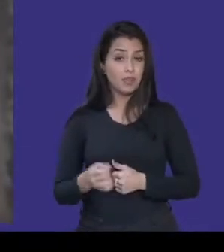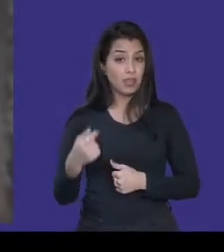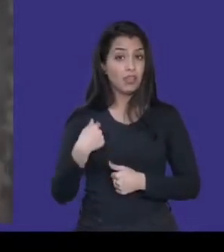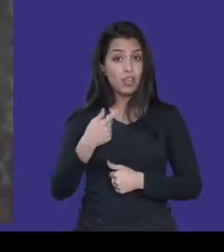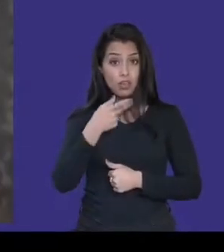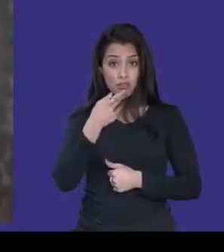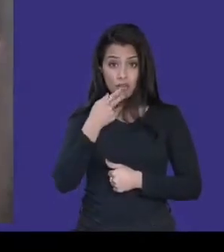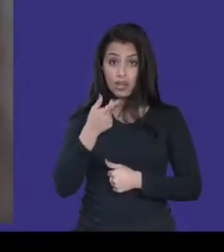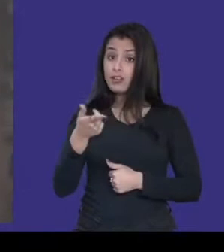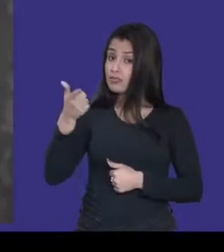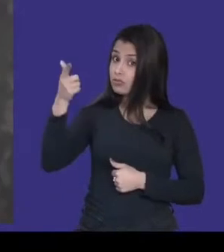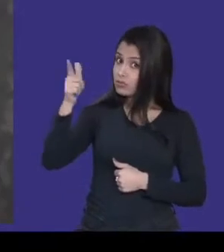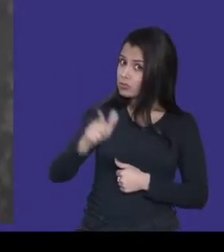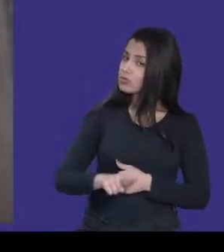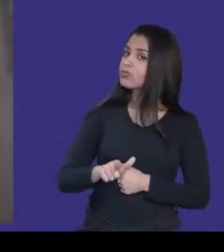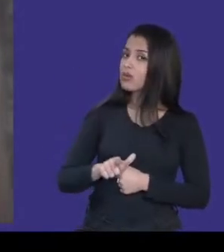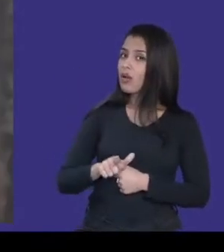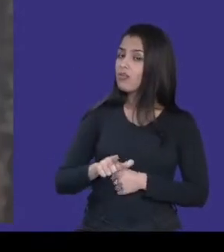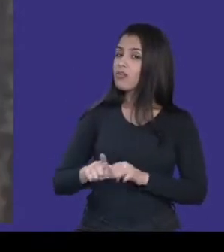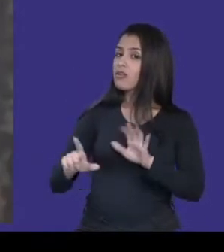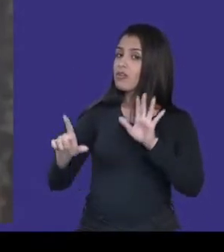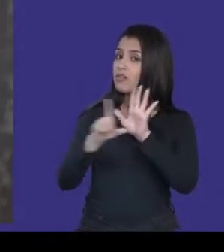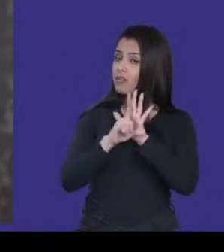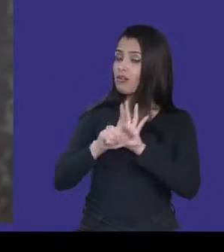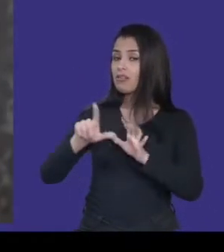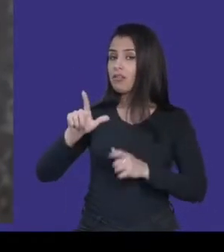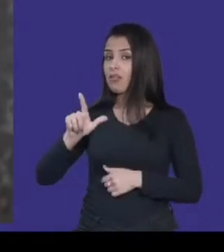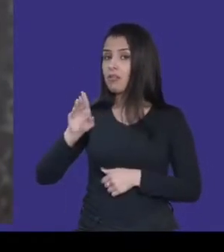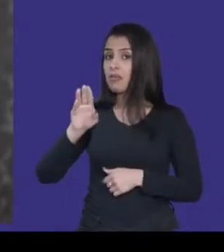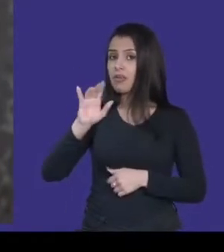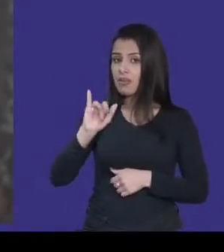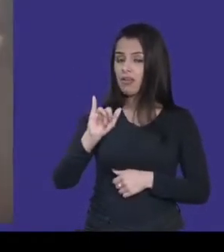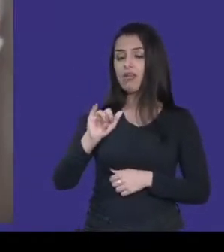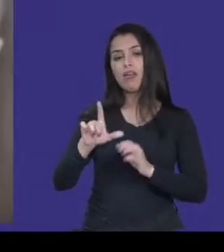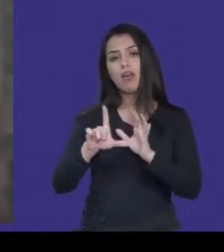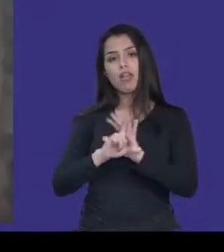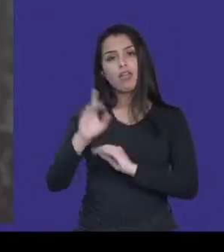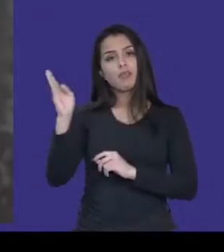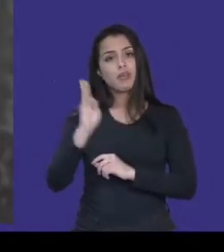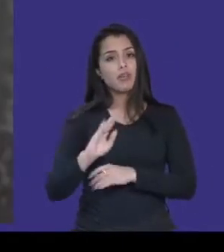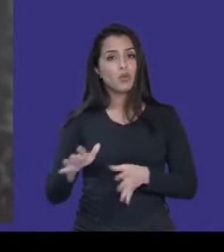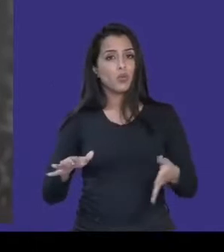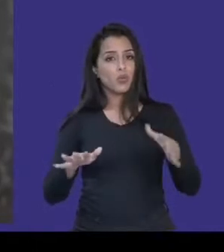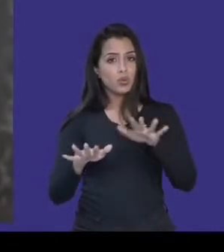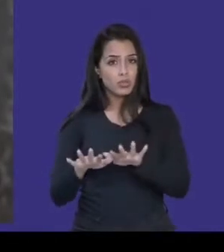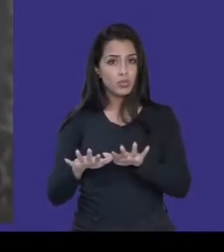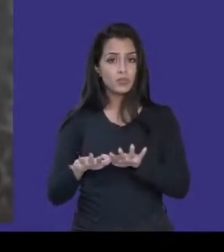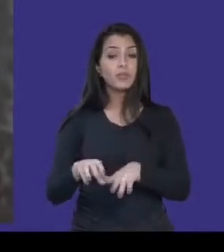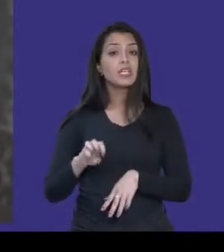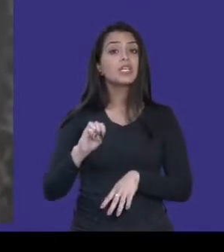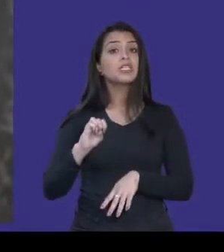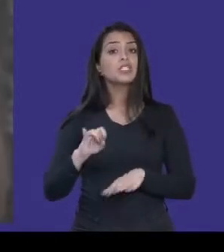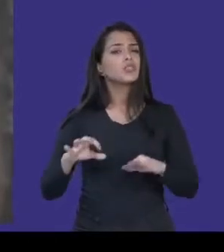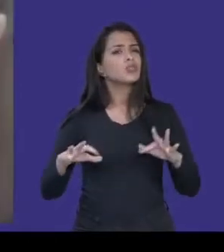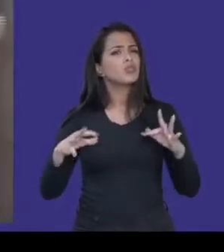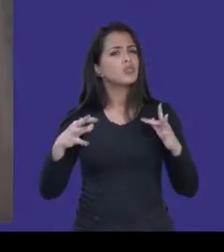aqui, né? A LBI, a Lei Brasileira de Inclusão. Se todo mundo está tão preocupado, por exemplo, hoje em dia, em deixar os canais